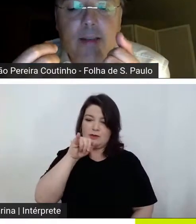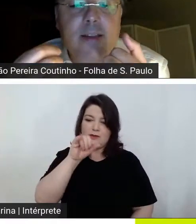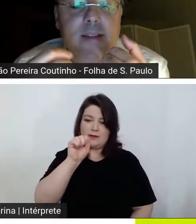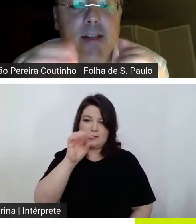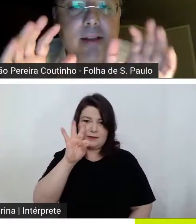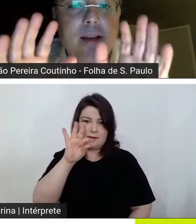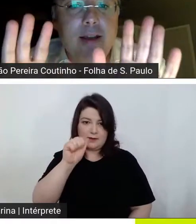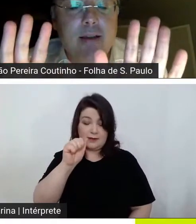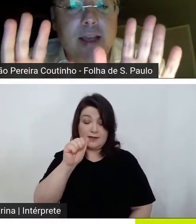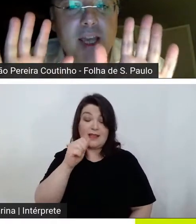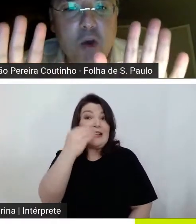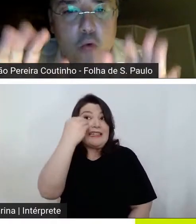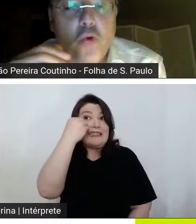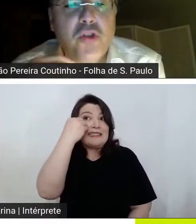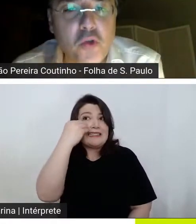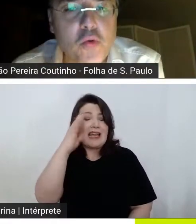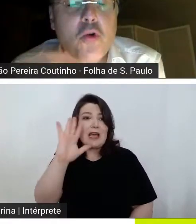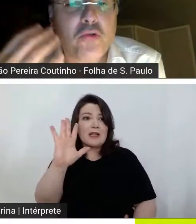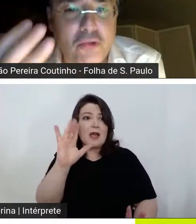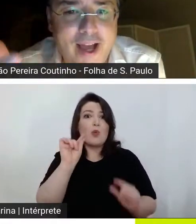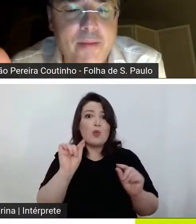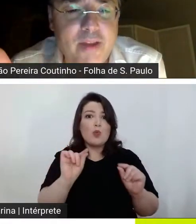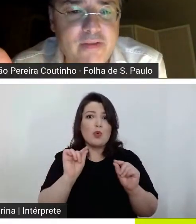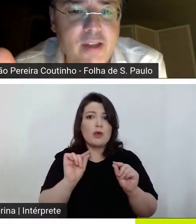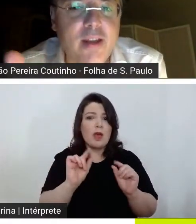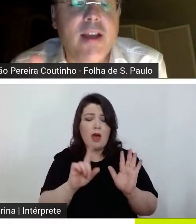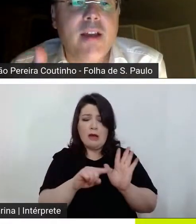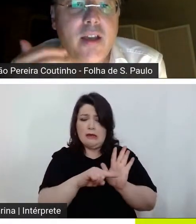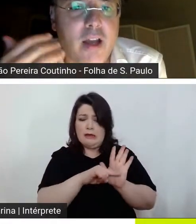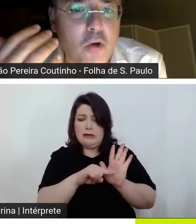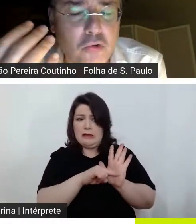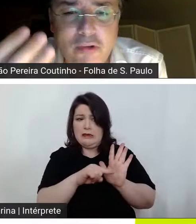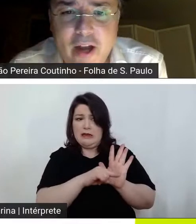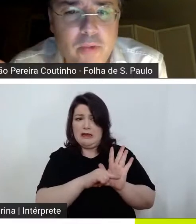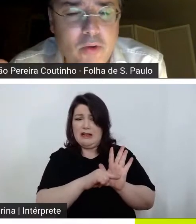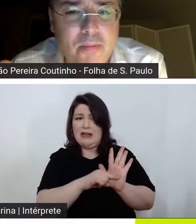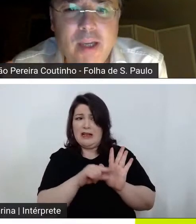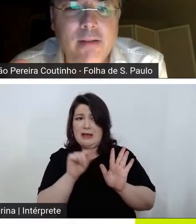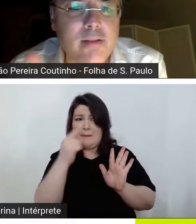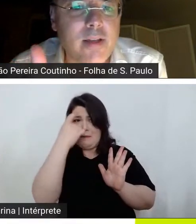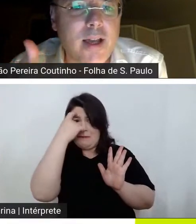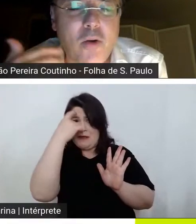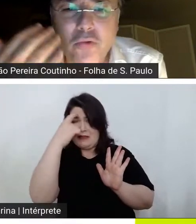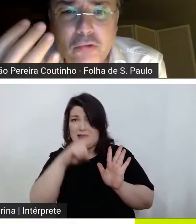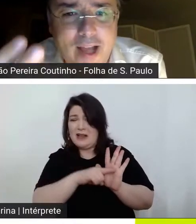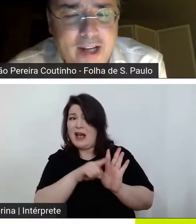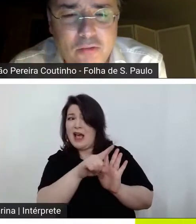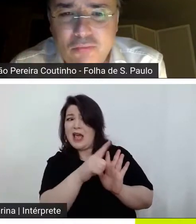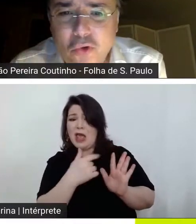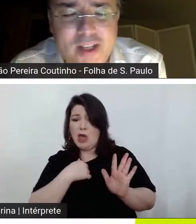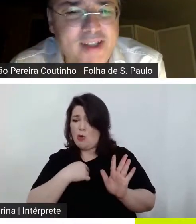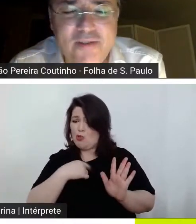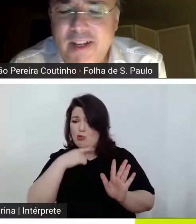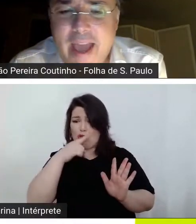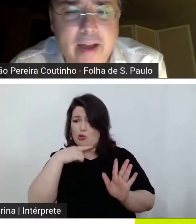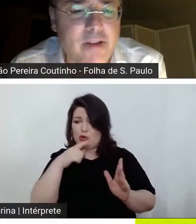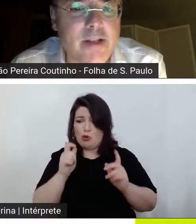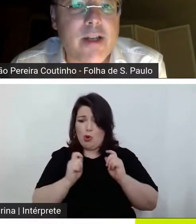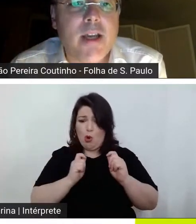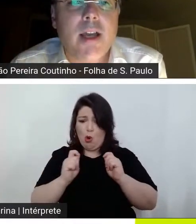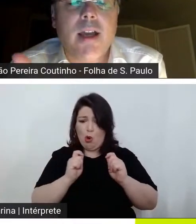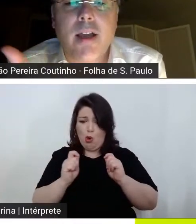de dizer eu continuo a controlar a minha vida a controlar o meu ambiente a controlar todas as